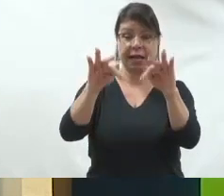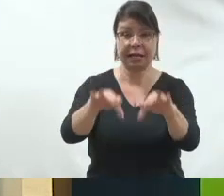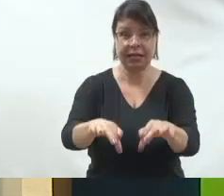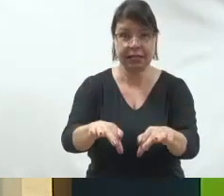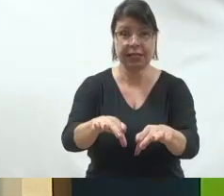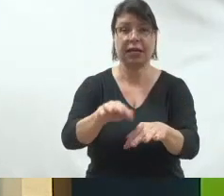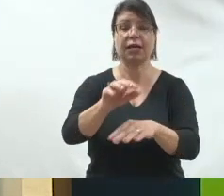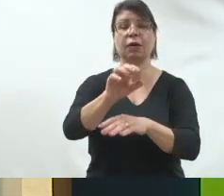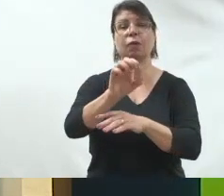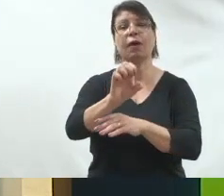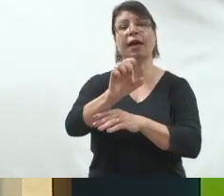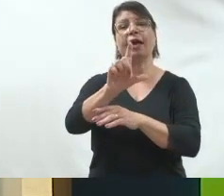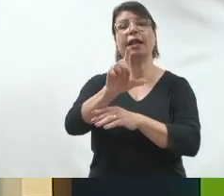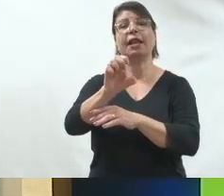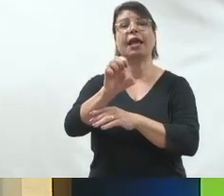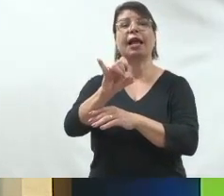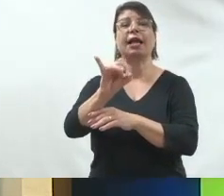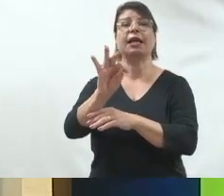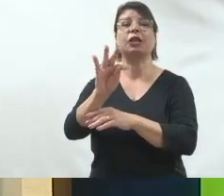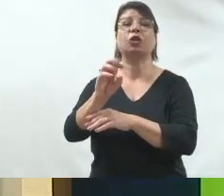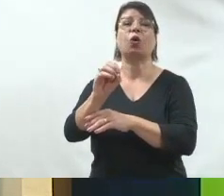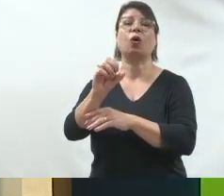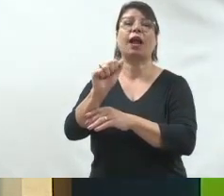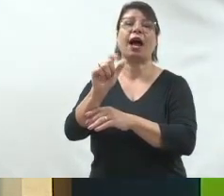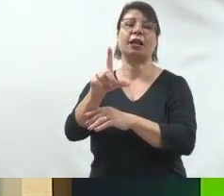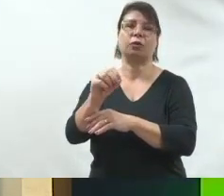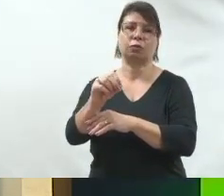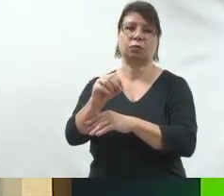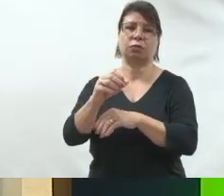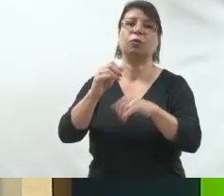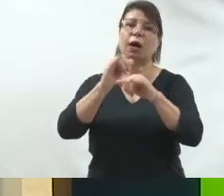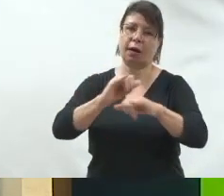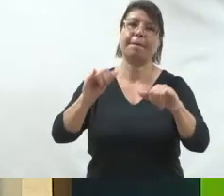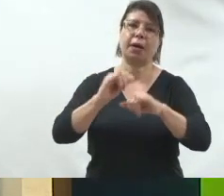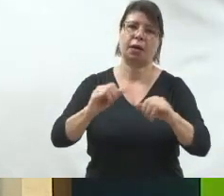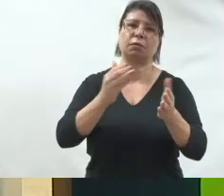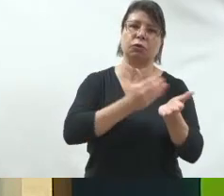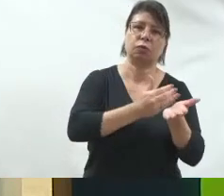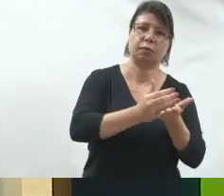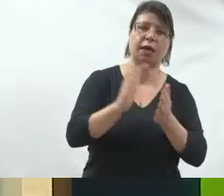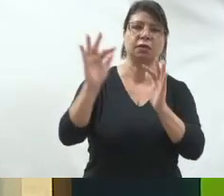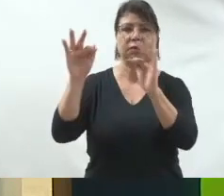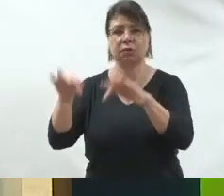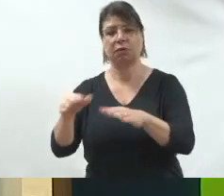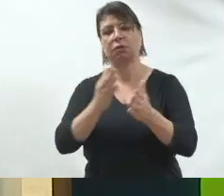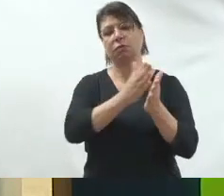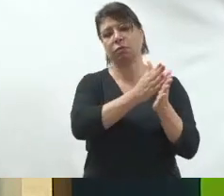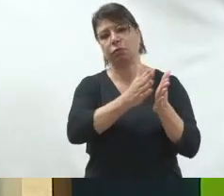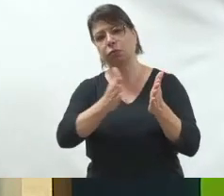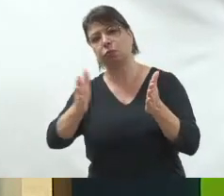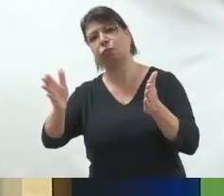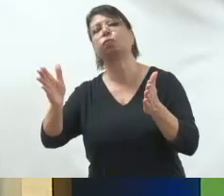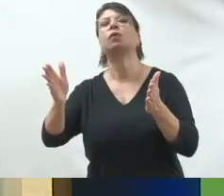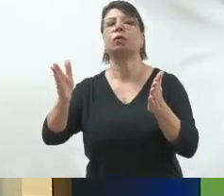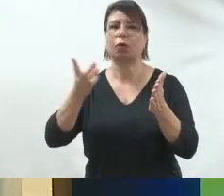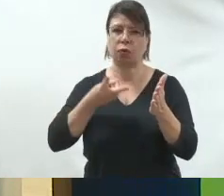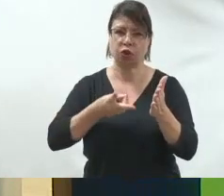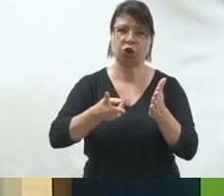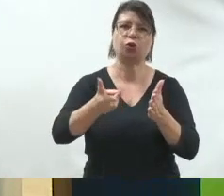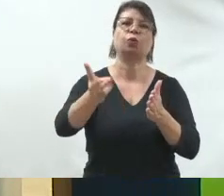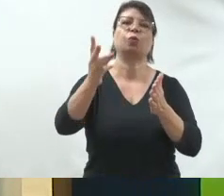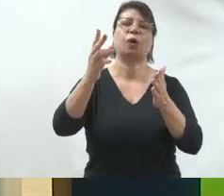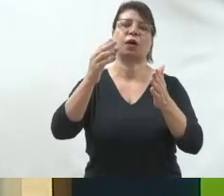cuidado, Nóbi, vocês criarem a persona do candidato, a moda para falar persona do candidato, porque na regra da